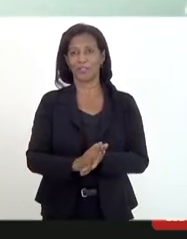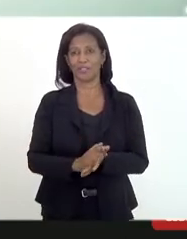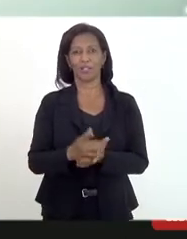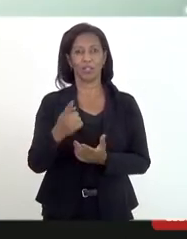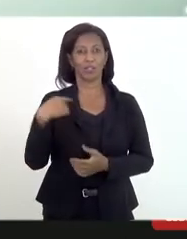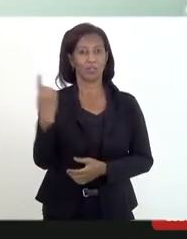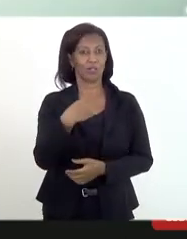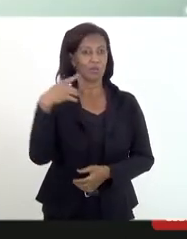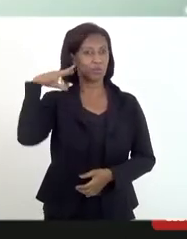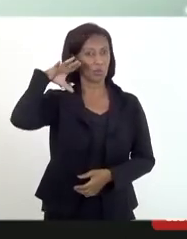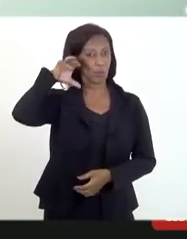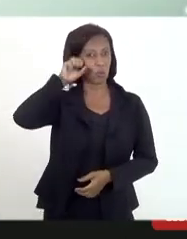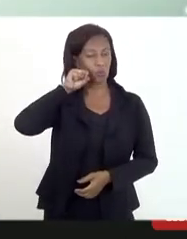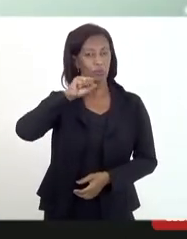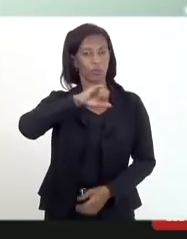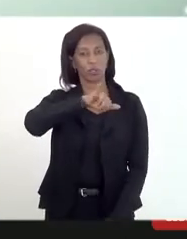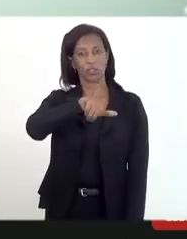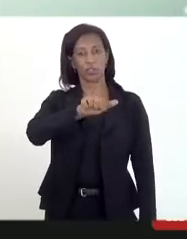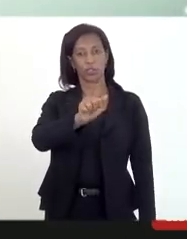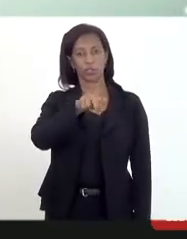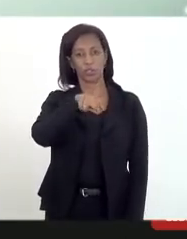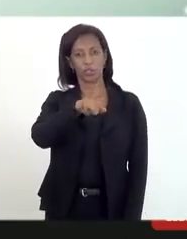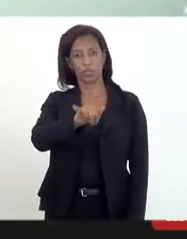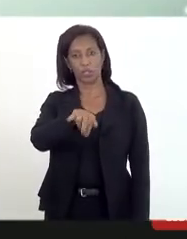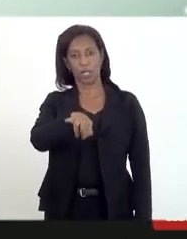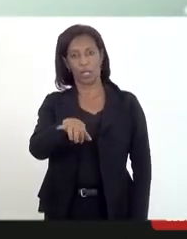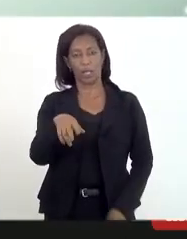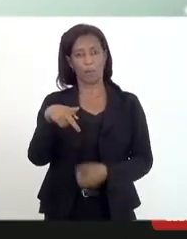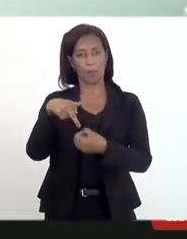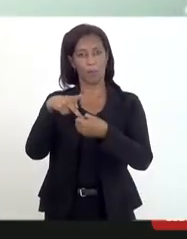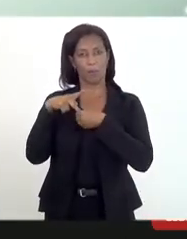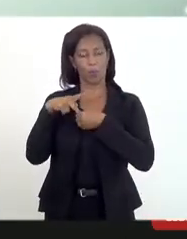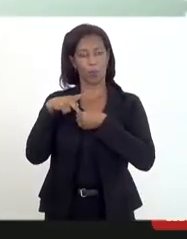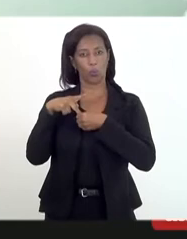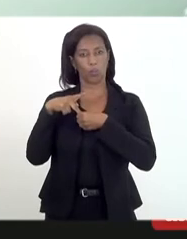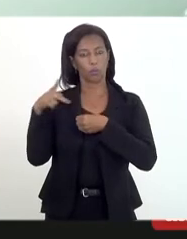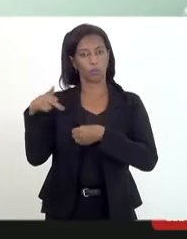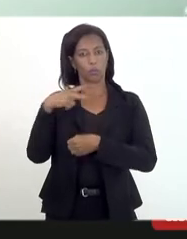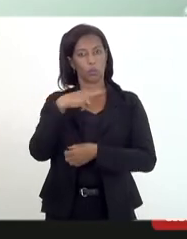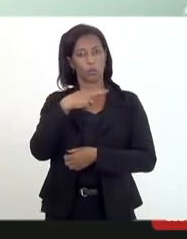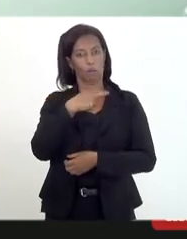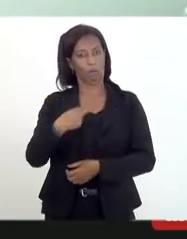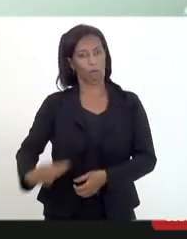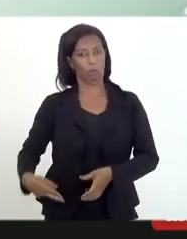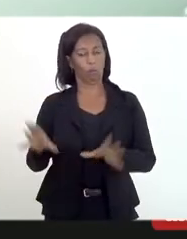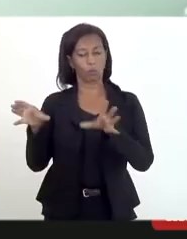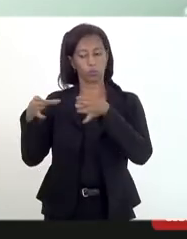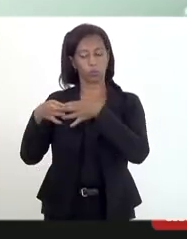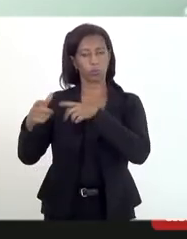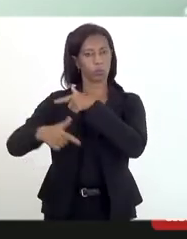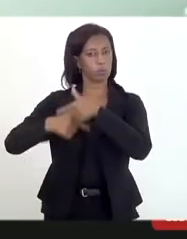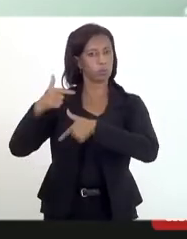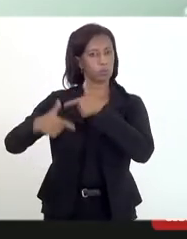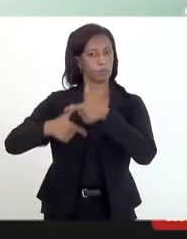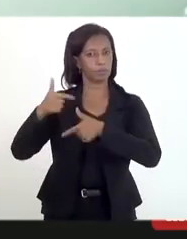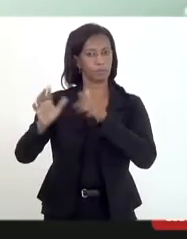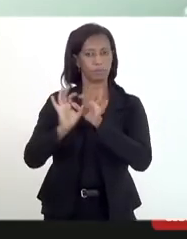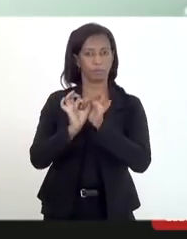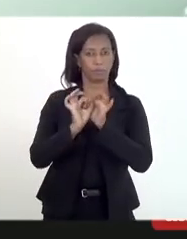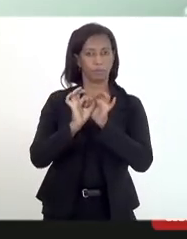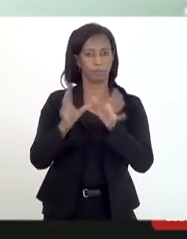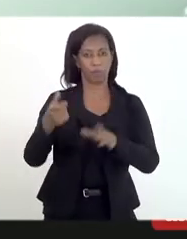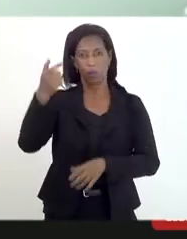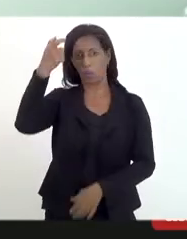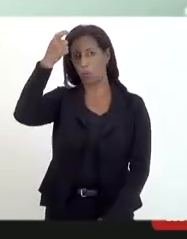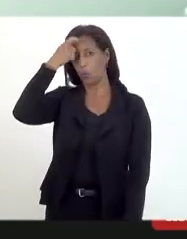ouvindo o doutor Jaime Mitropolos, procurador da República, integrante do grupo de trabalho Liberdade de